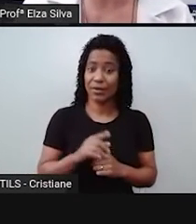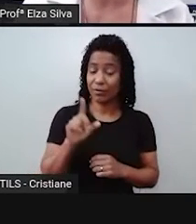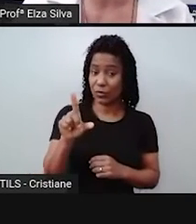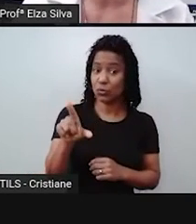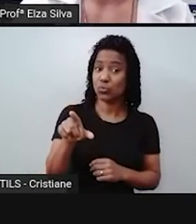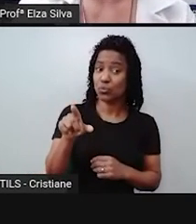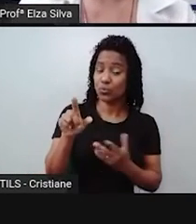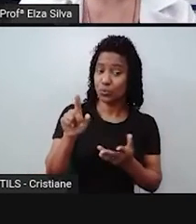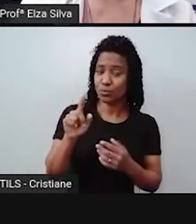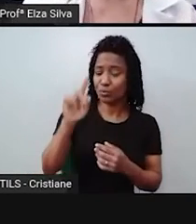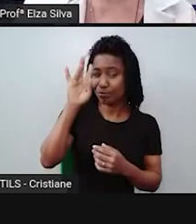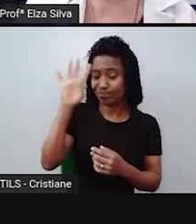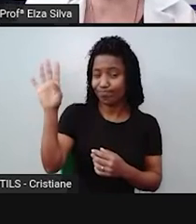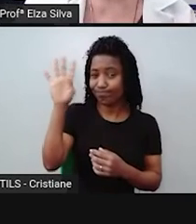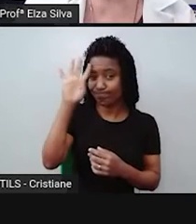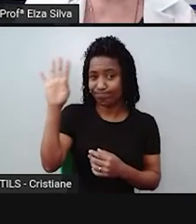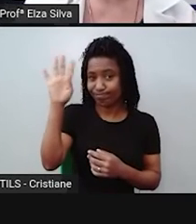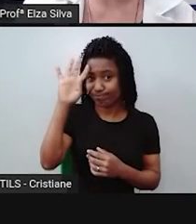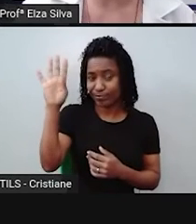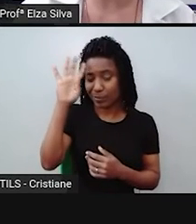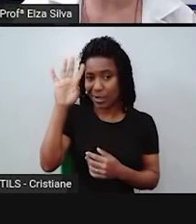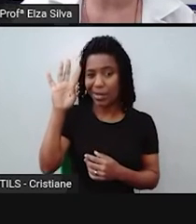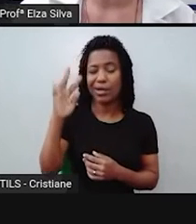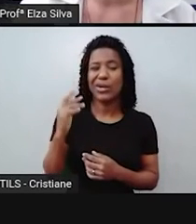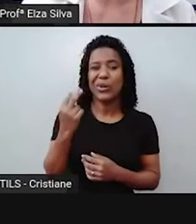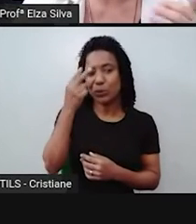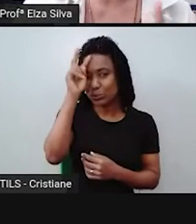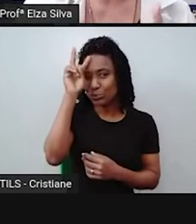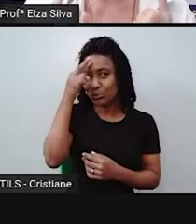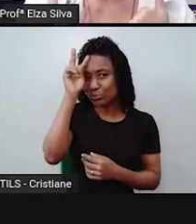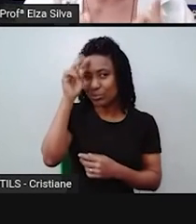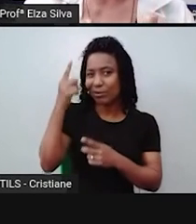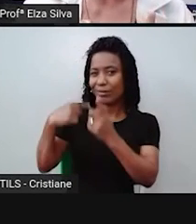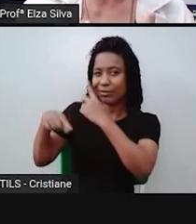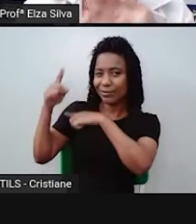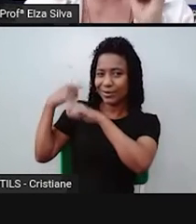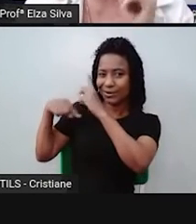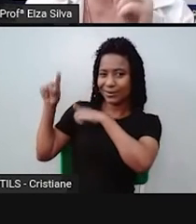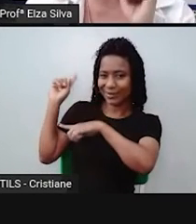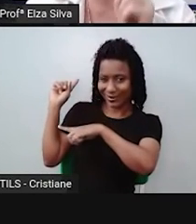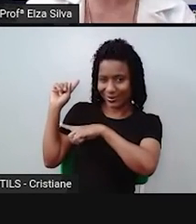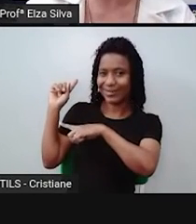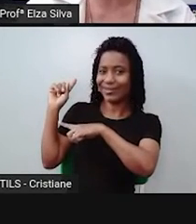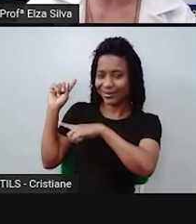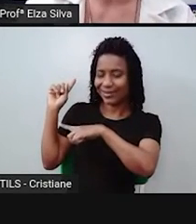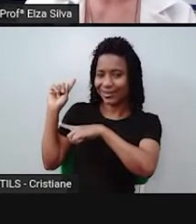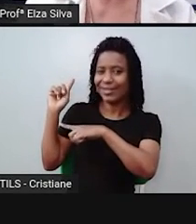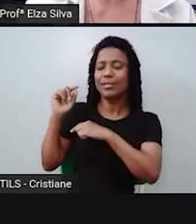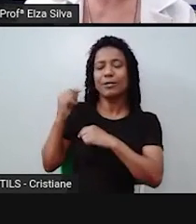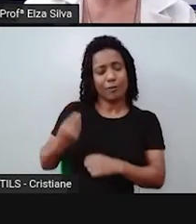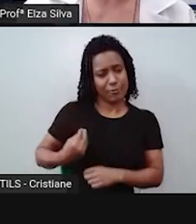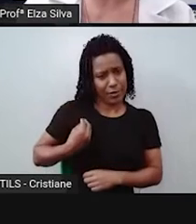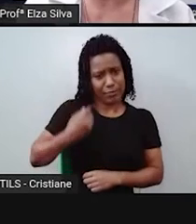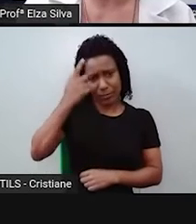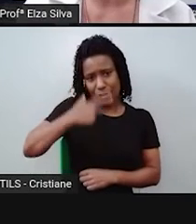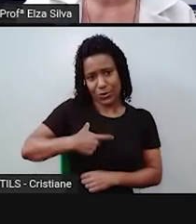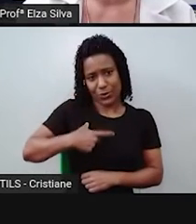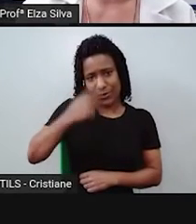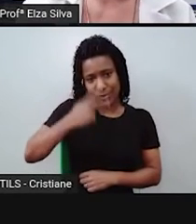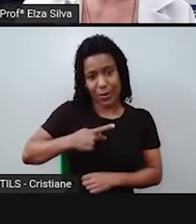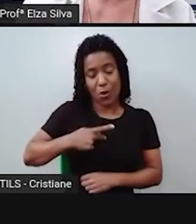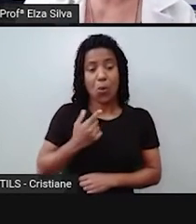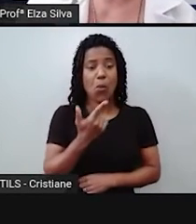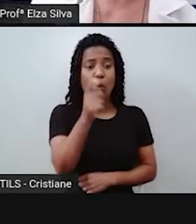vida ou da vida de alguém que você conhece, depois conte-nos em inglês o que aconteceu,